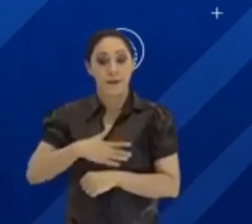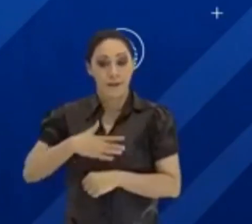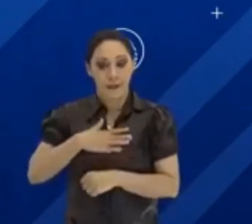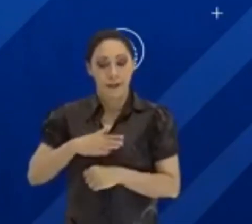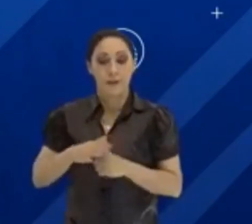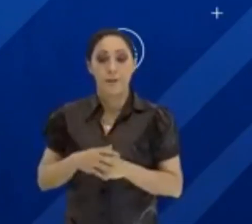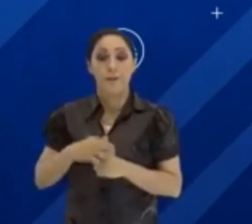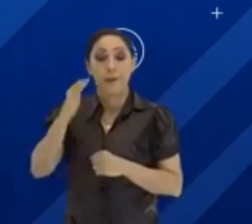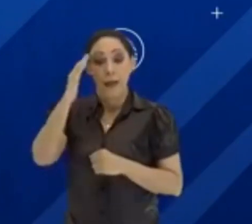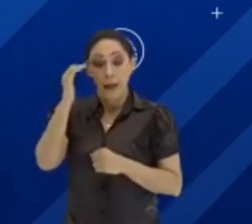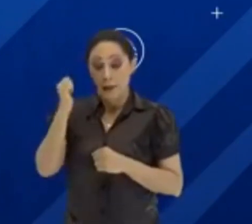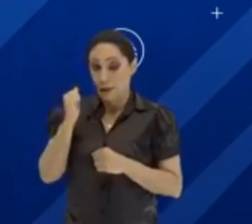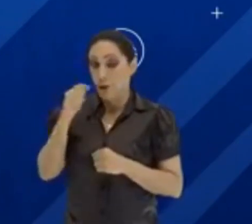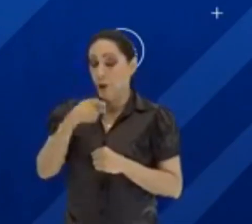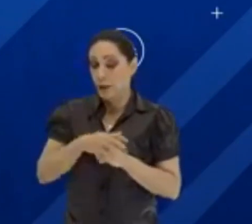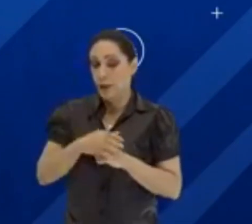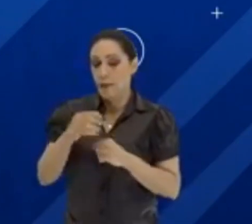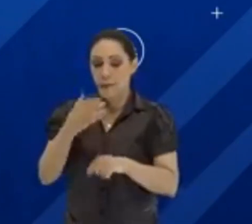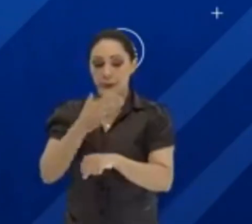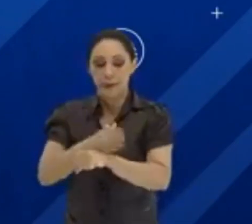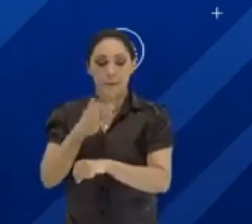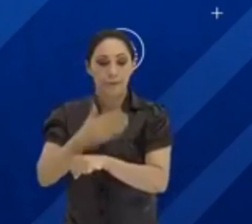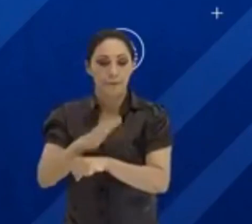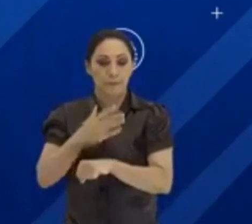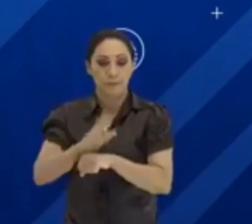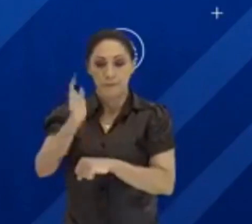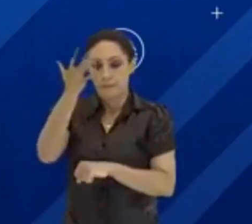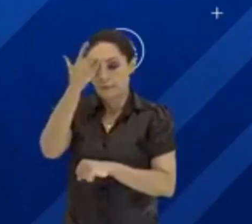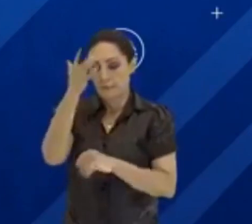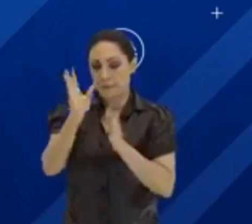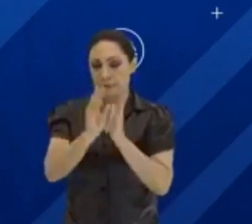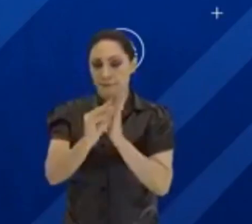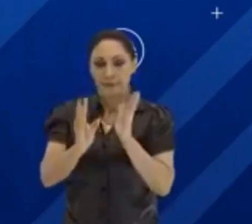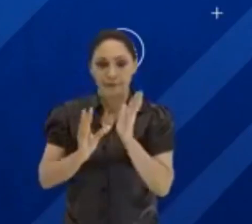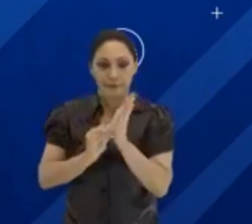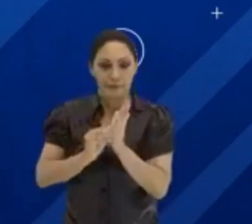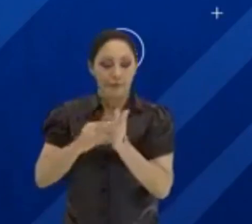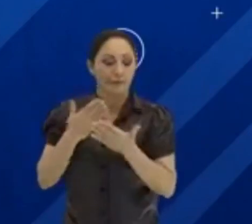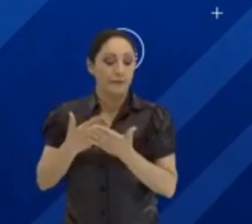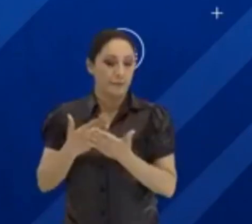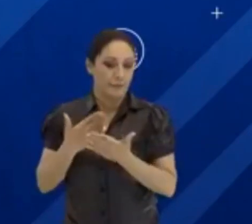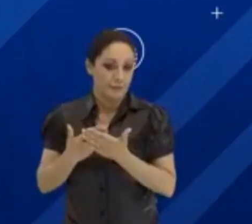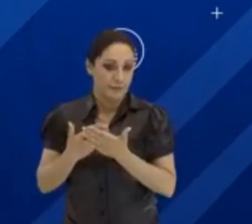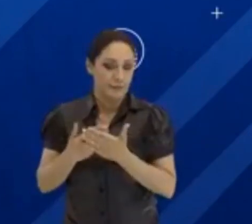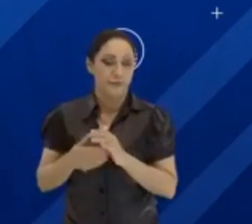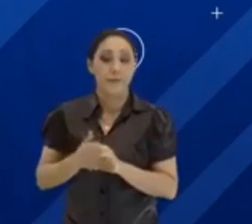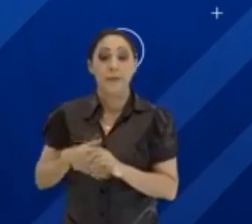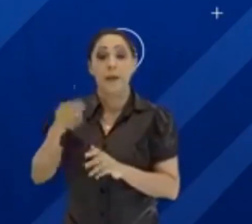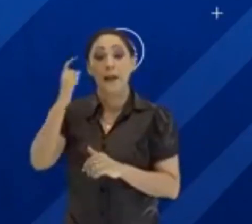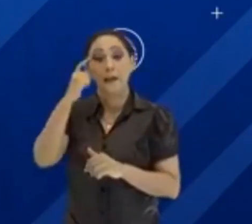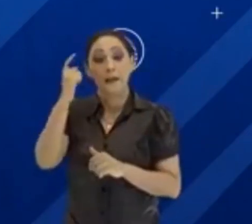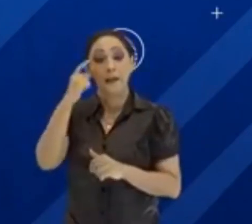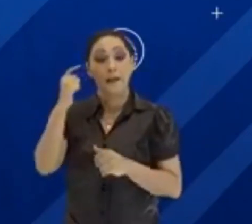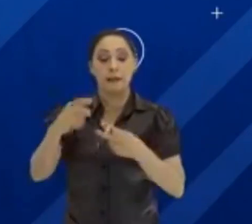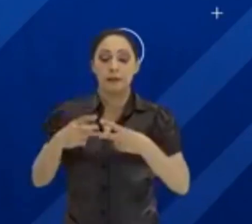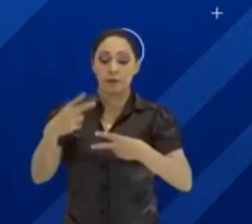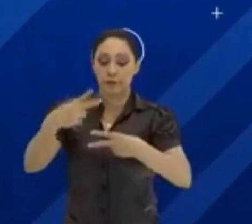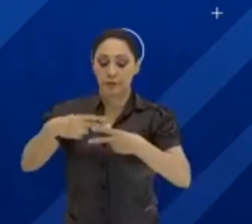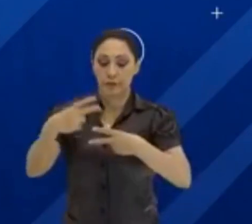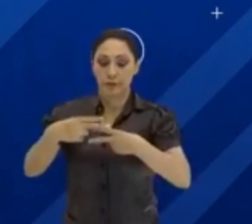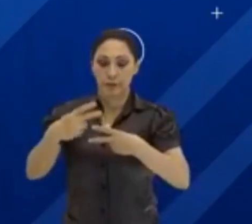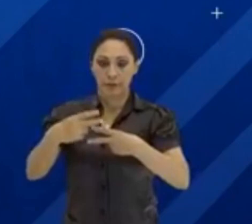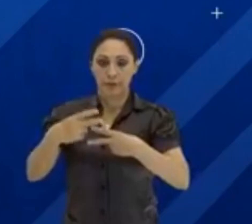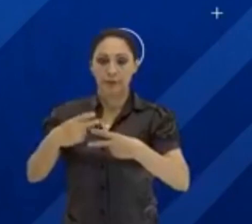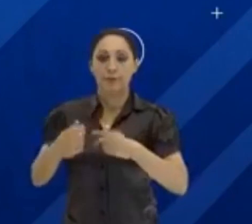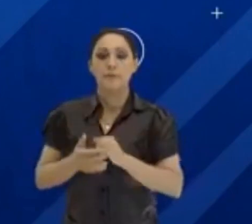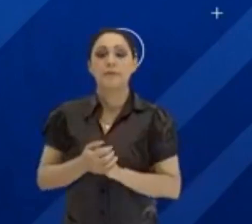nós sabemos da importância de exercitar para fixarmos melhor os conteúdos de cada aula. Pensando nisso, a Secretaria do Estado